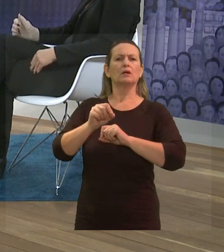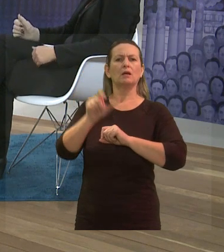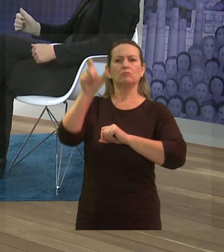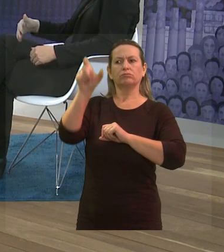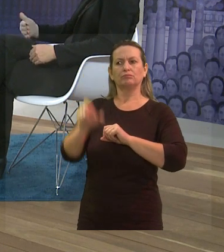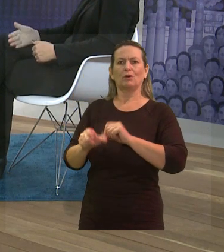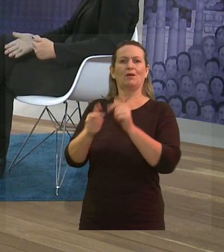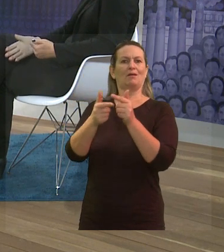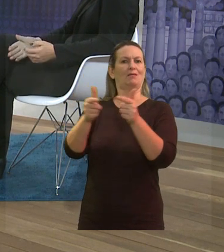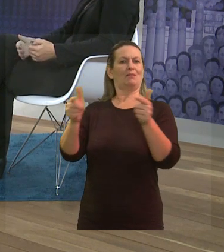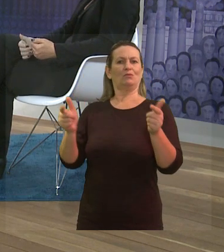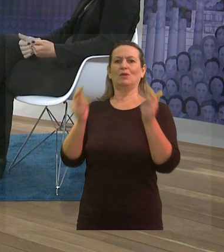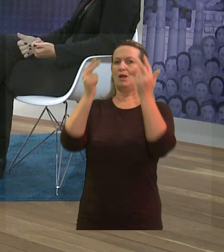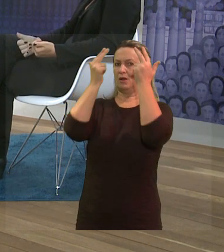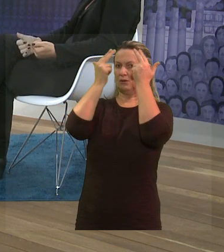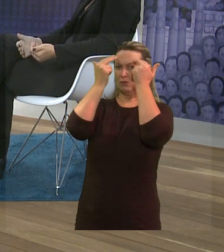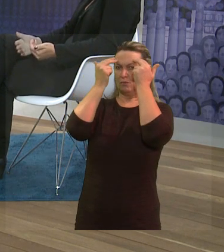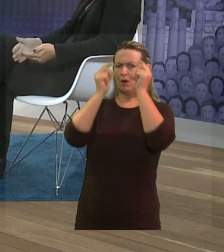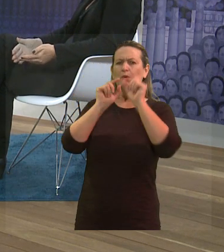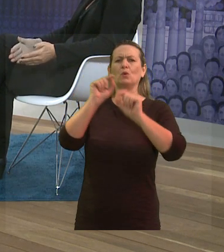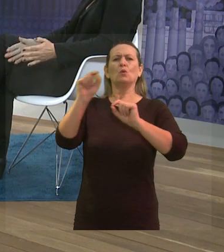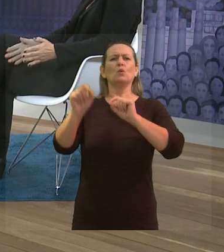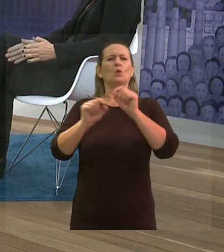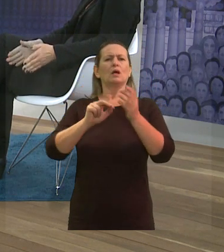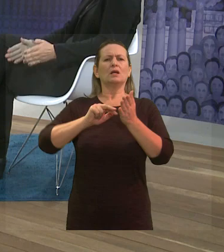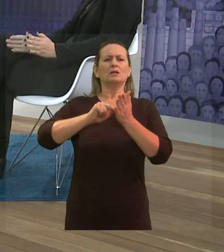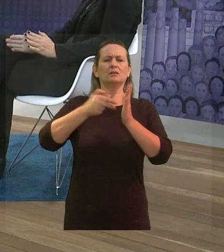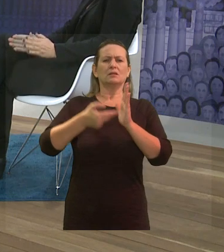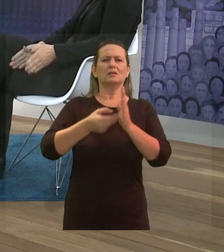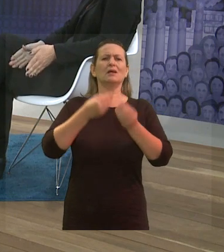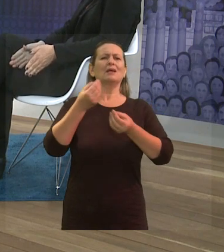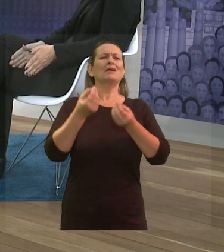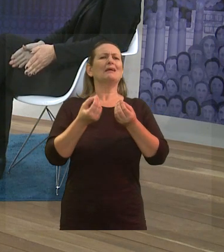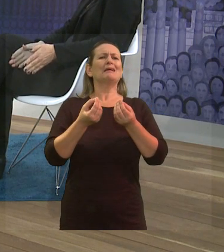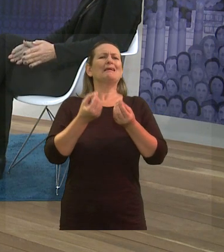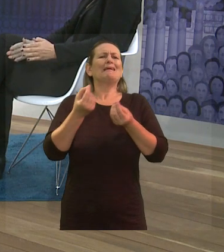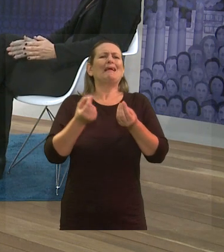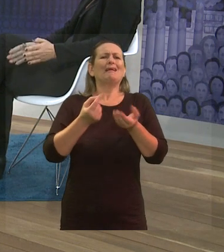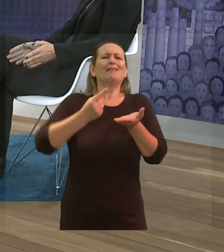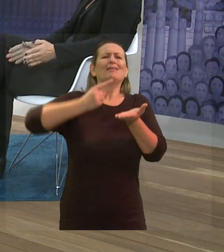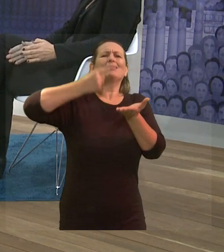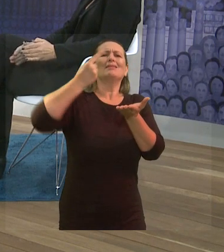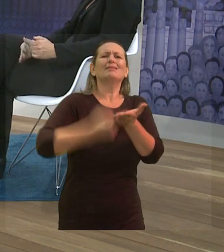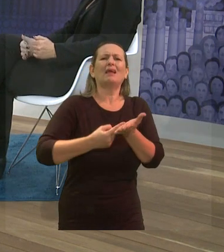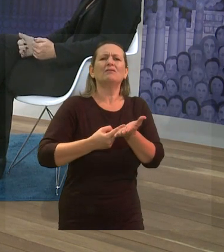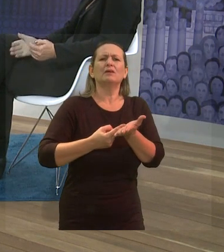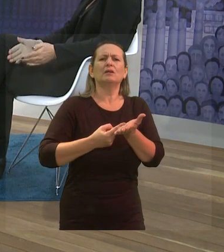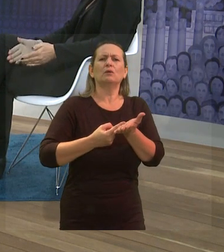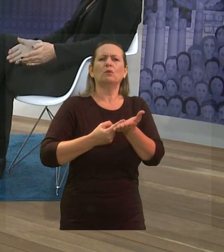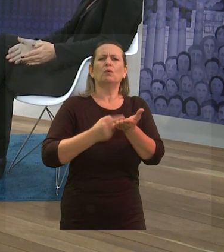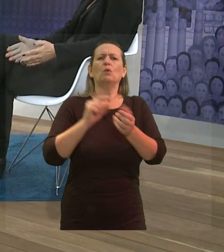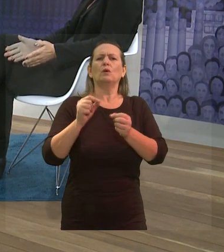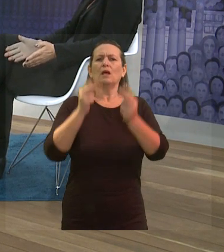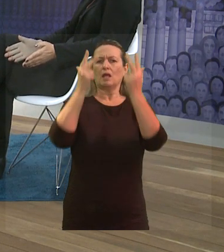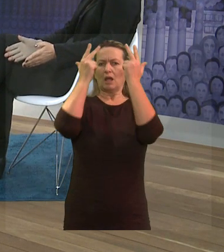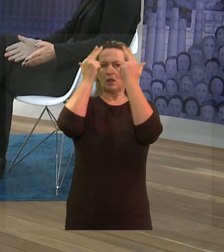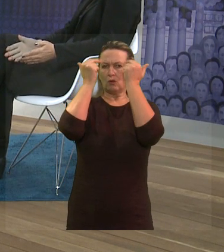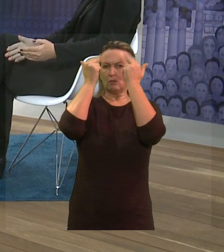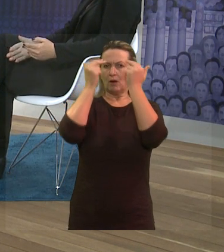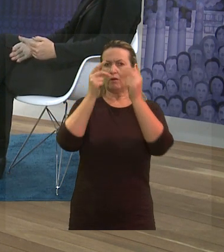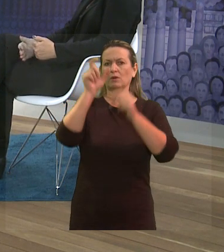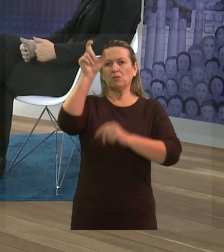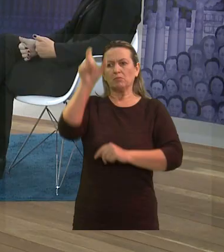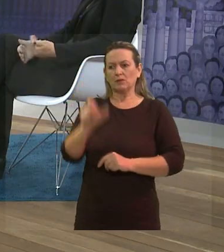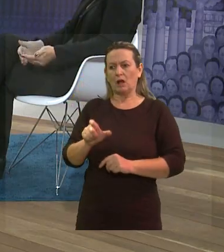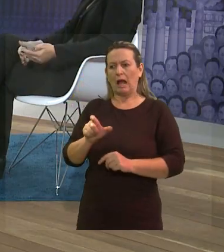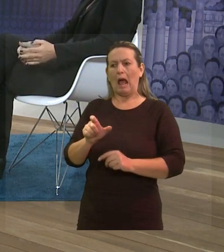que construção é essa? Quando se definiu que existe uma normalidade? Isso é pautado a partir de um estado de perfeição, mas a perfeição, na